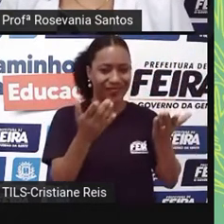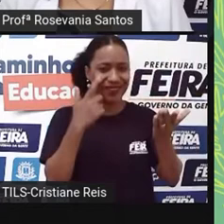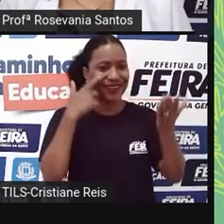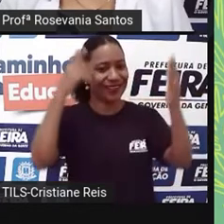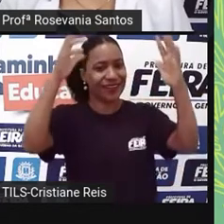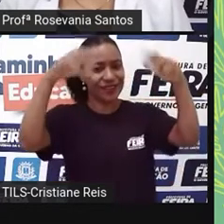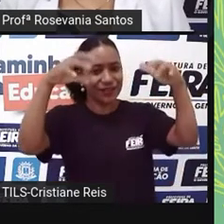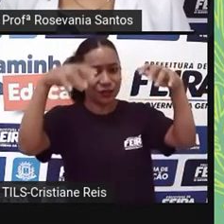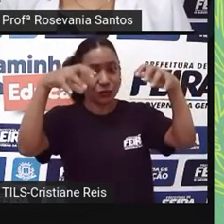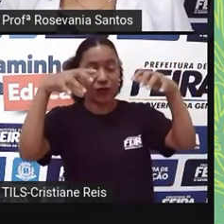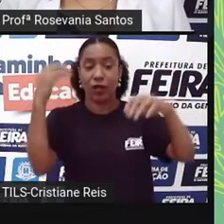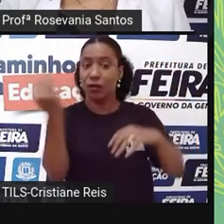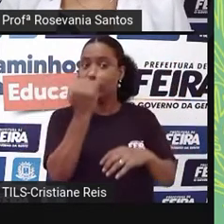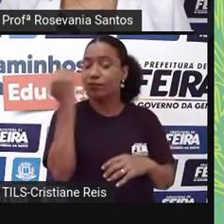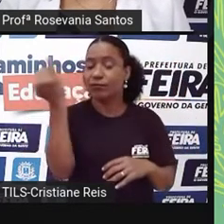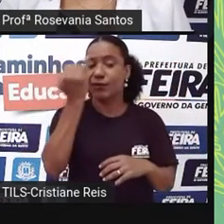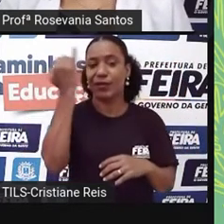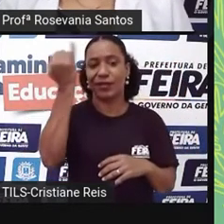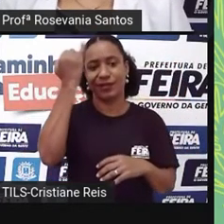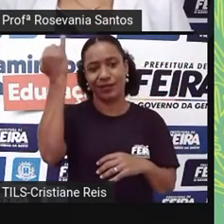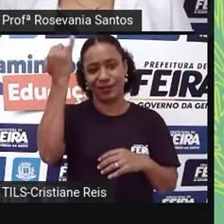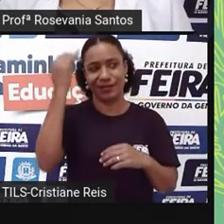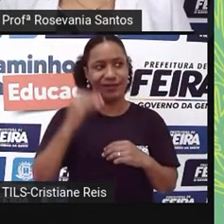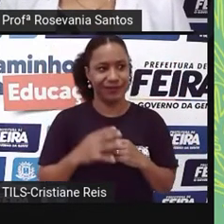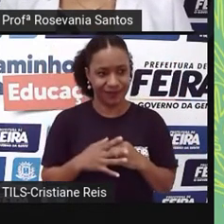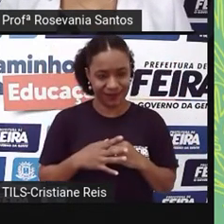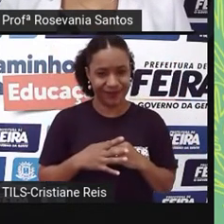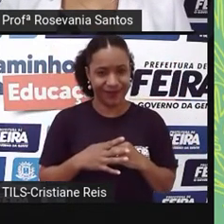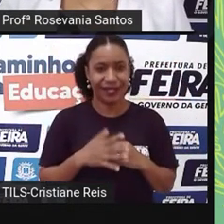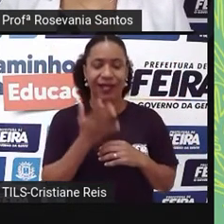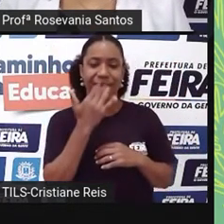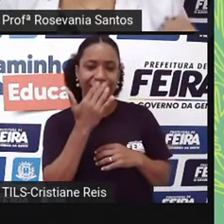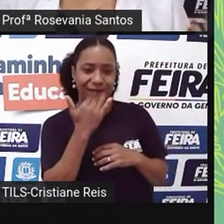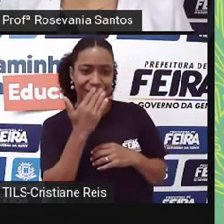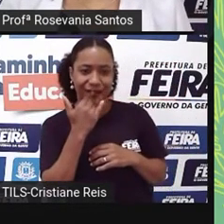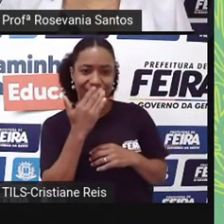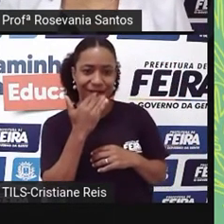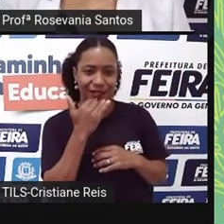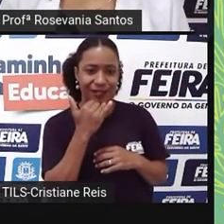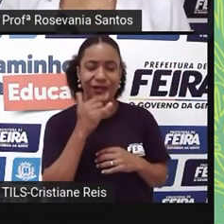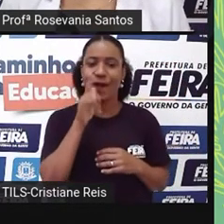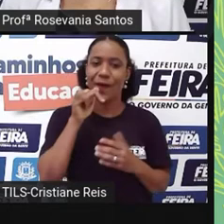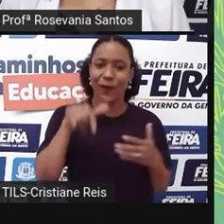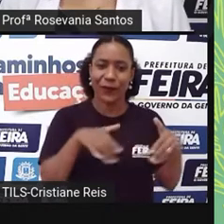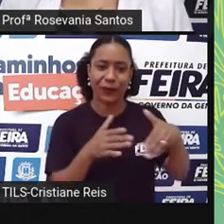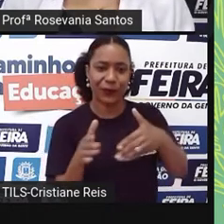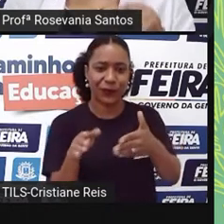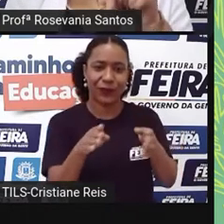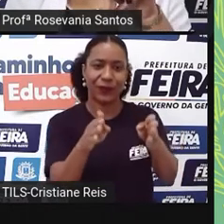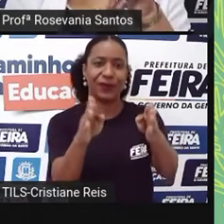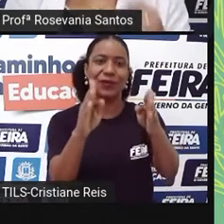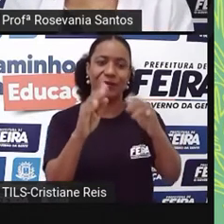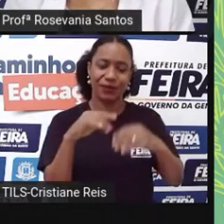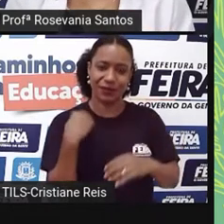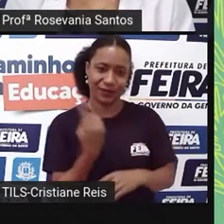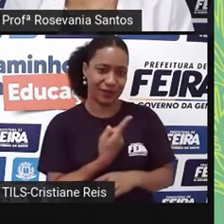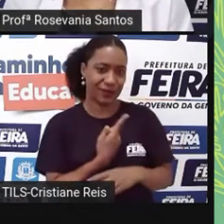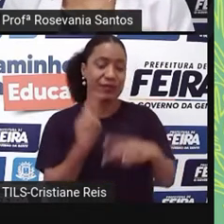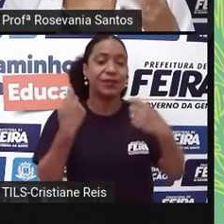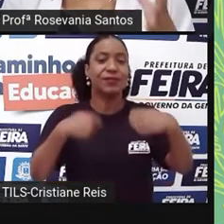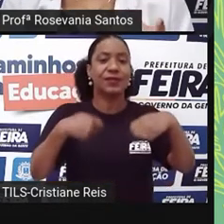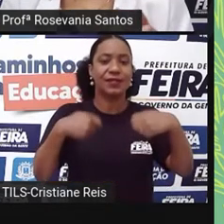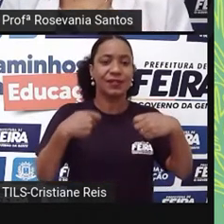tem aqui é de suma importância para a formação, né, a alimentação desses rios, que foi, como eu disse para vocês, que a gente precisa de dois